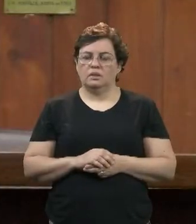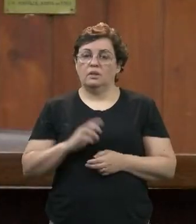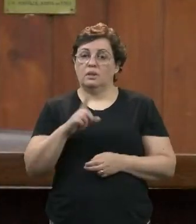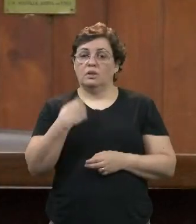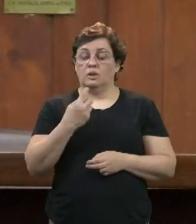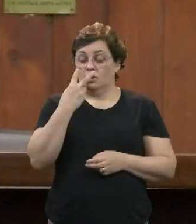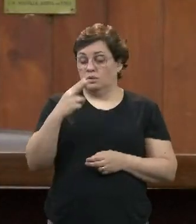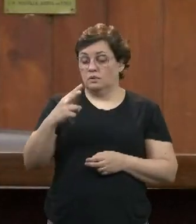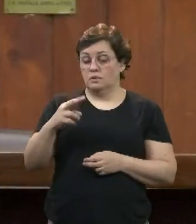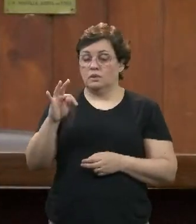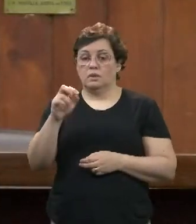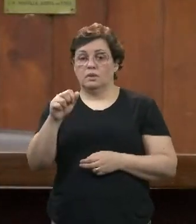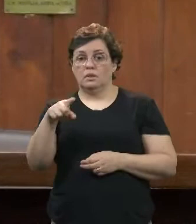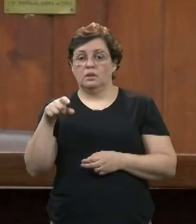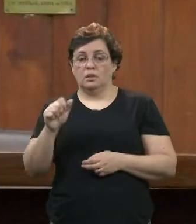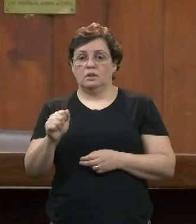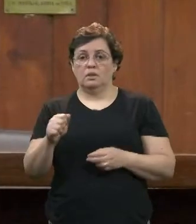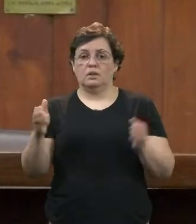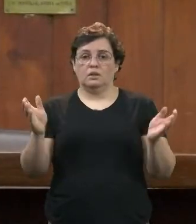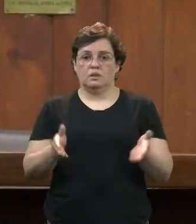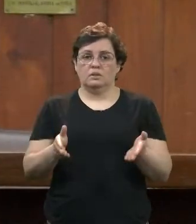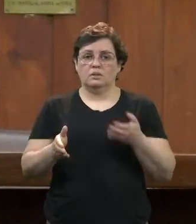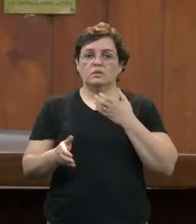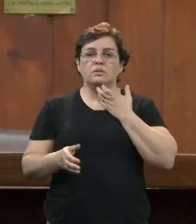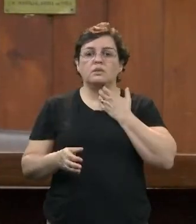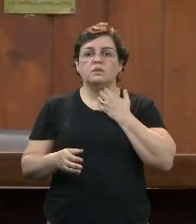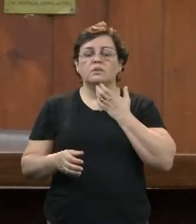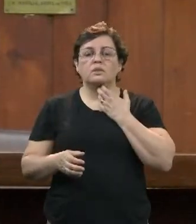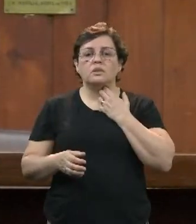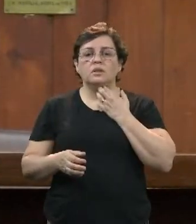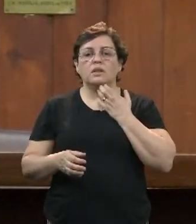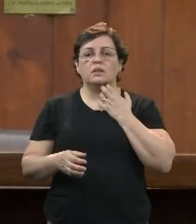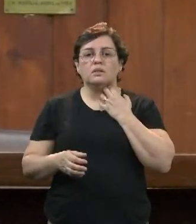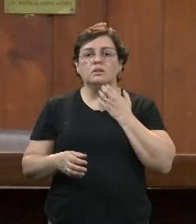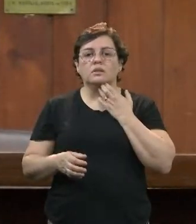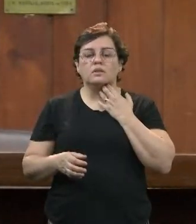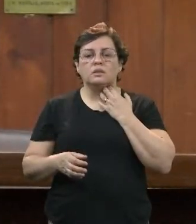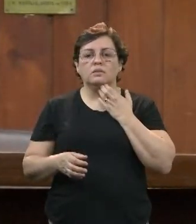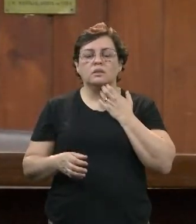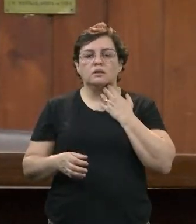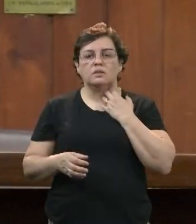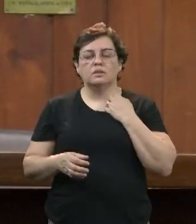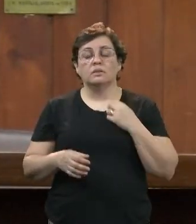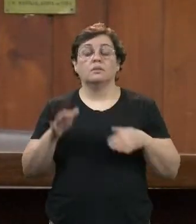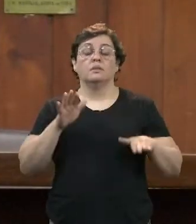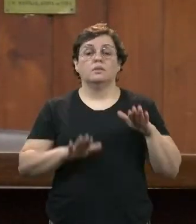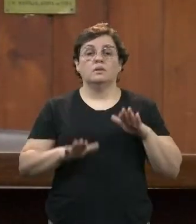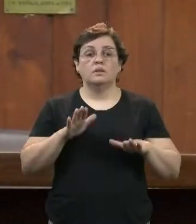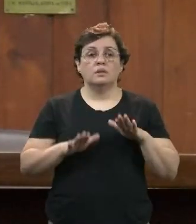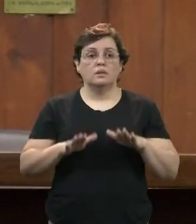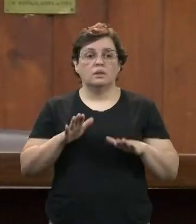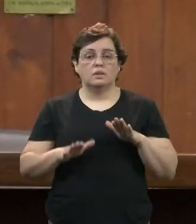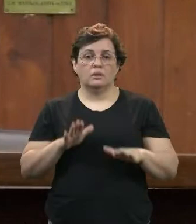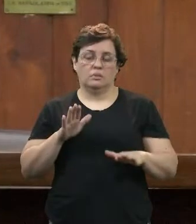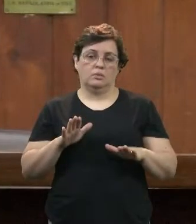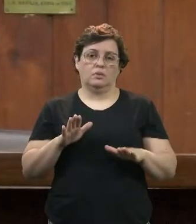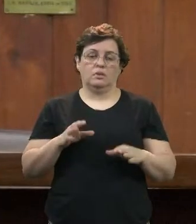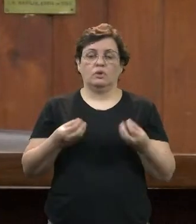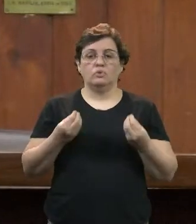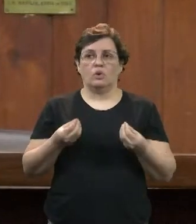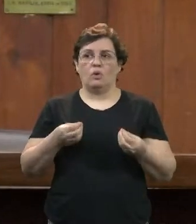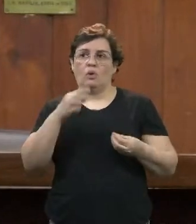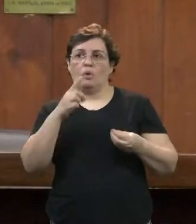atual, que está abaixo de 1,20, em média, né? Dependendo do relacionamento do cliente-banco.